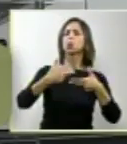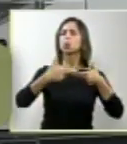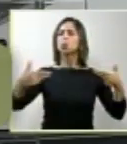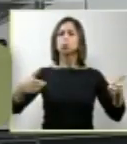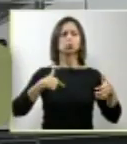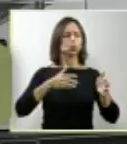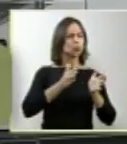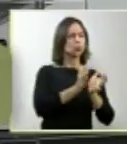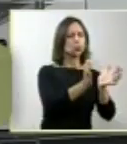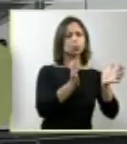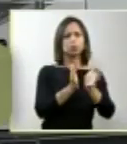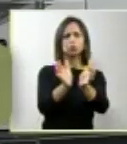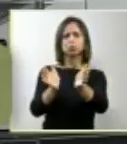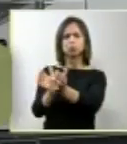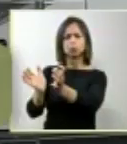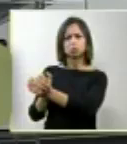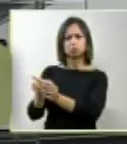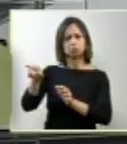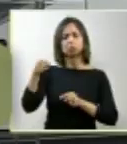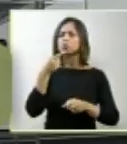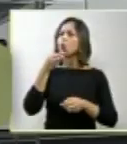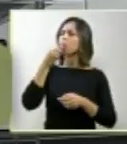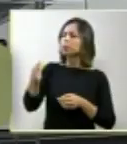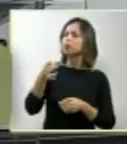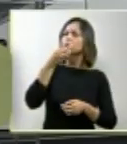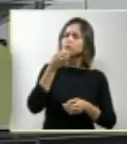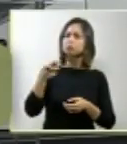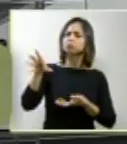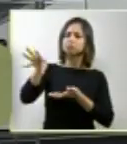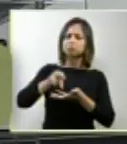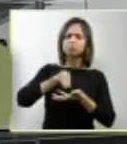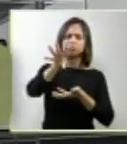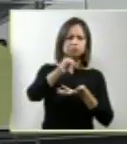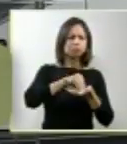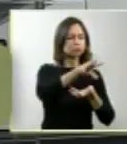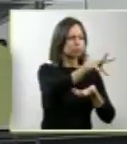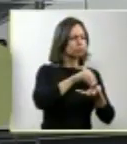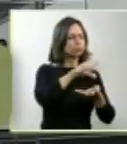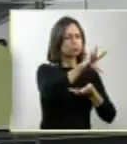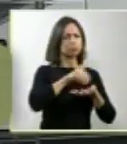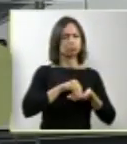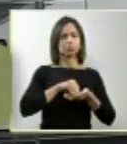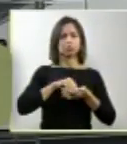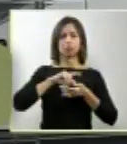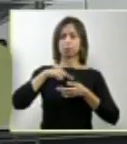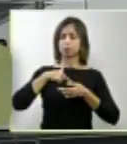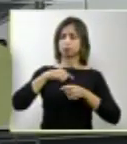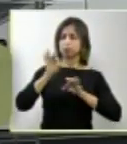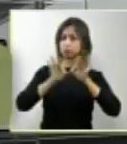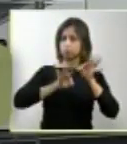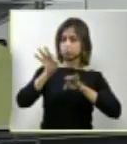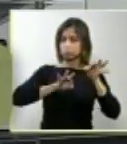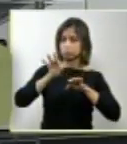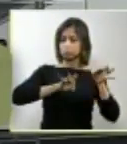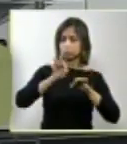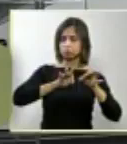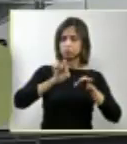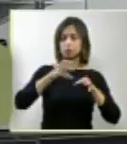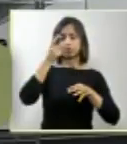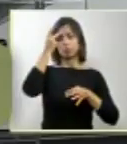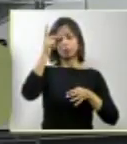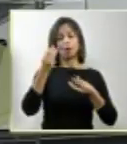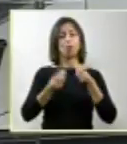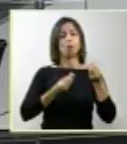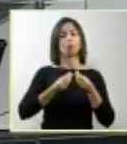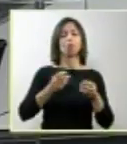organizados da sociedade que podem contribuir para o ajuizamento de questão tão relevante como essa que diz respeito ao